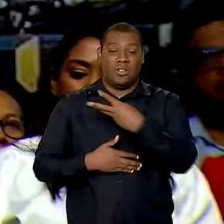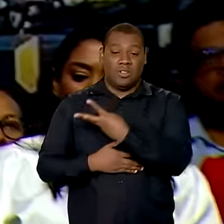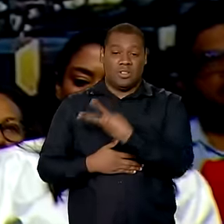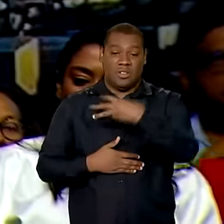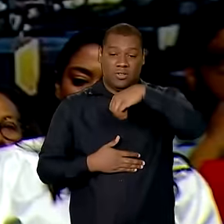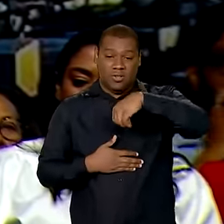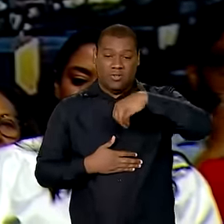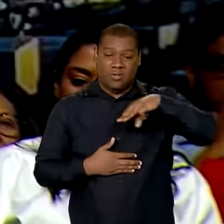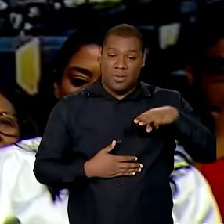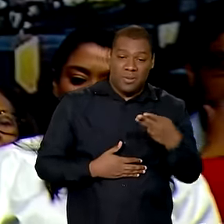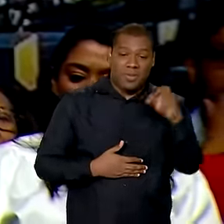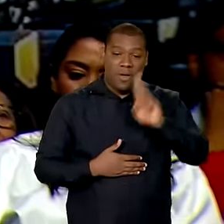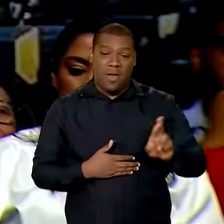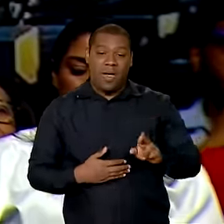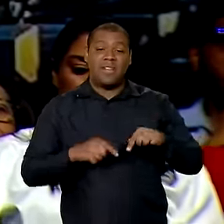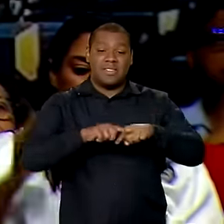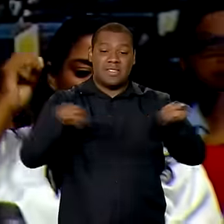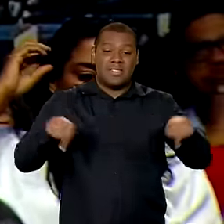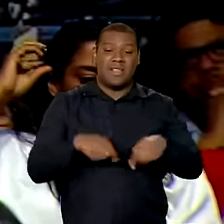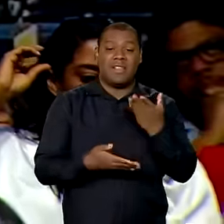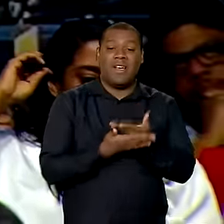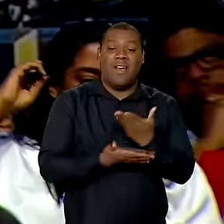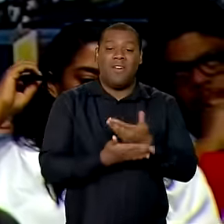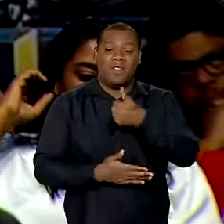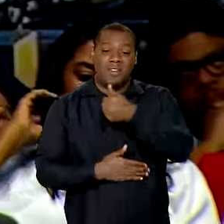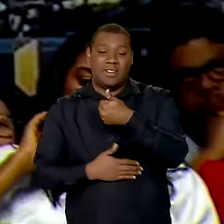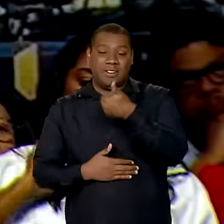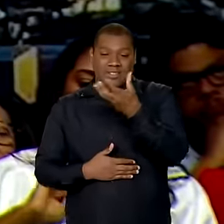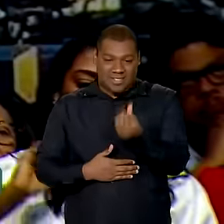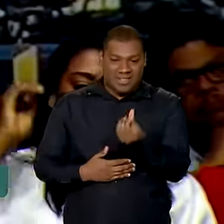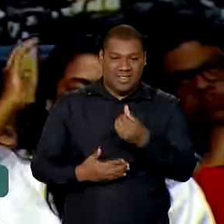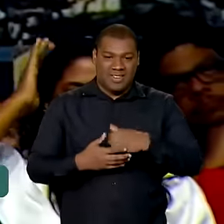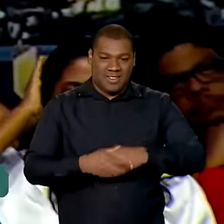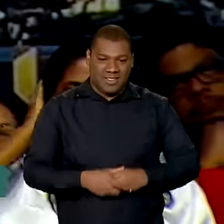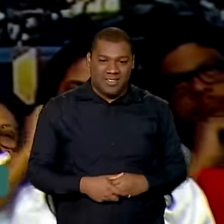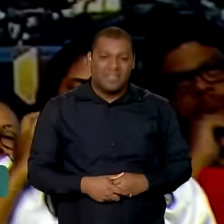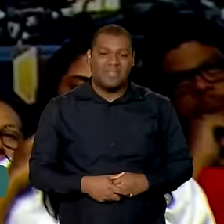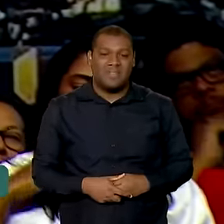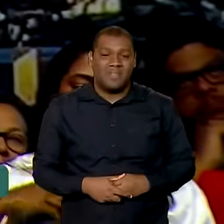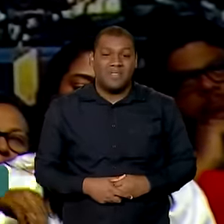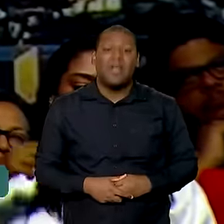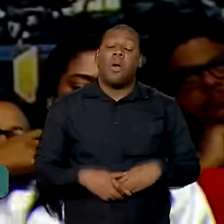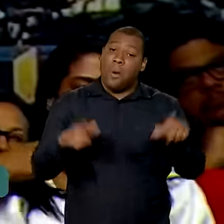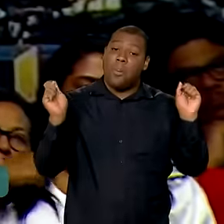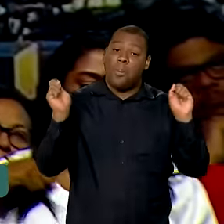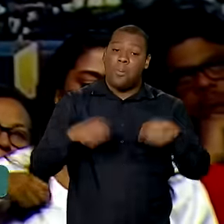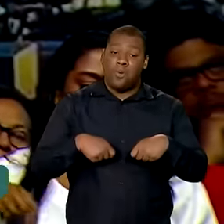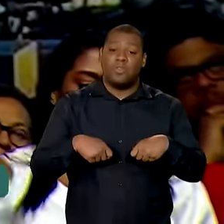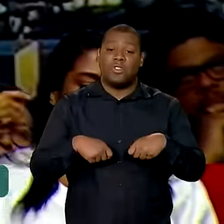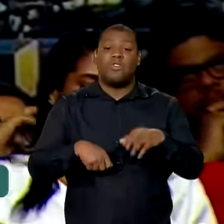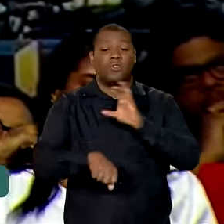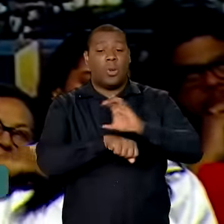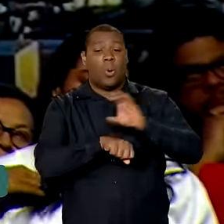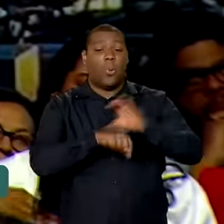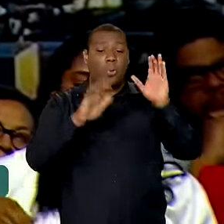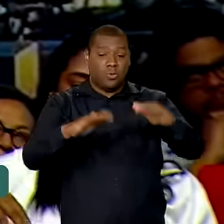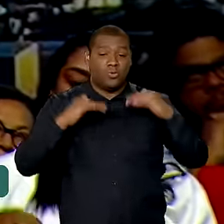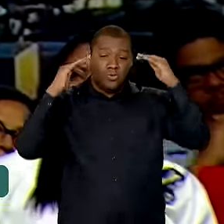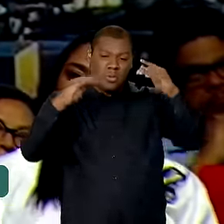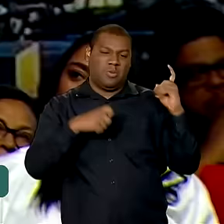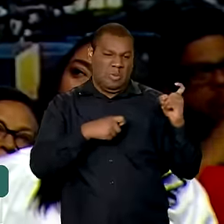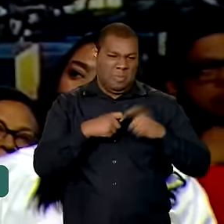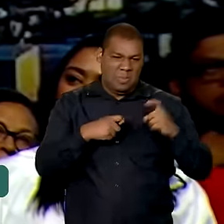laboratórios, que vai permitir das condições necessárias para os cursos de graduação, de